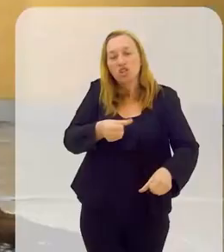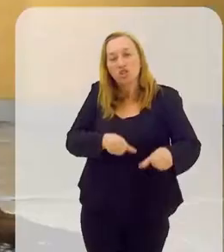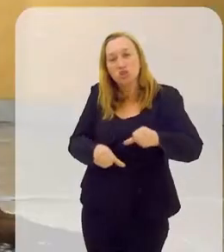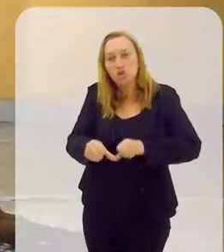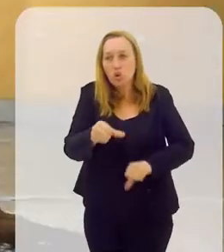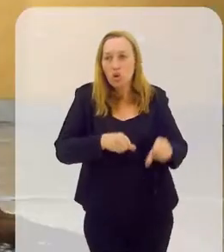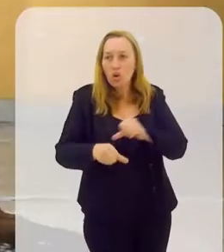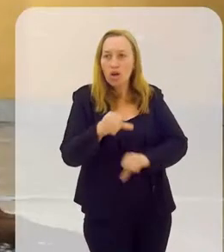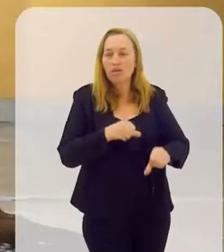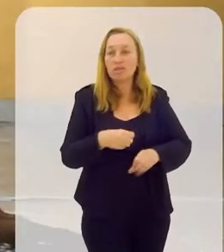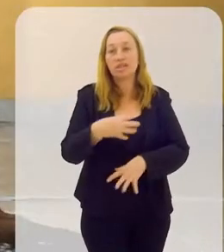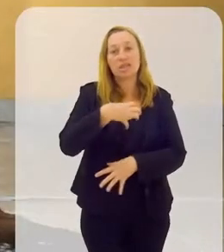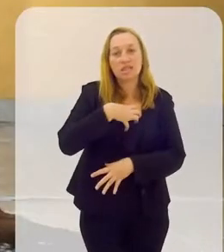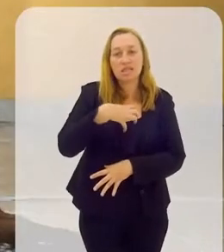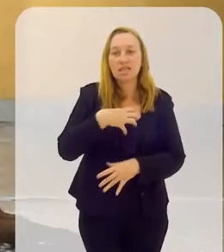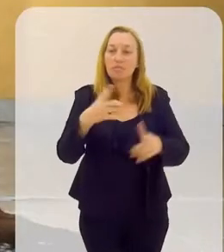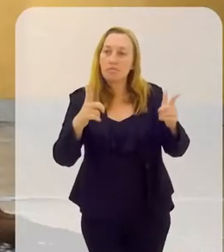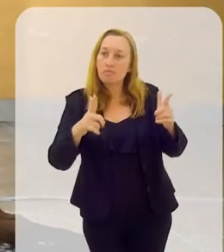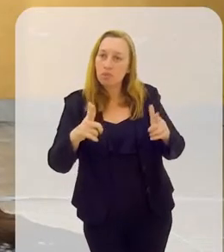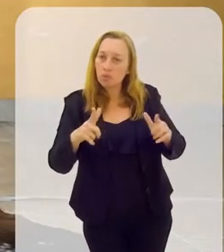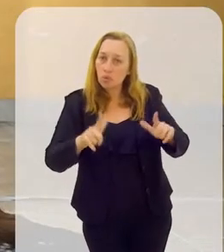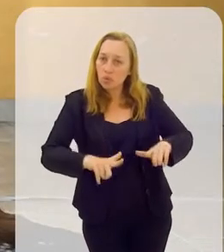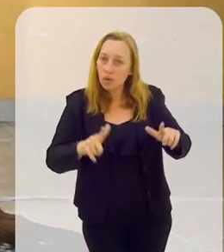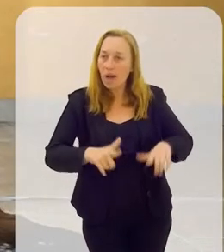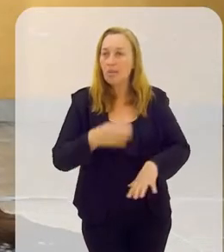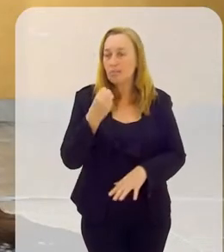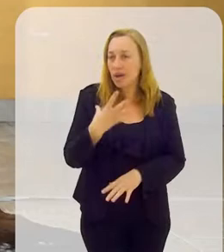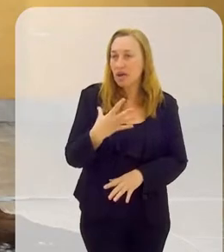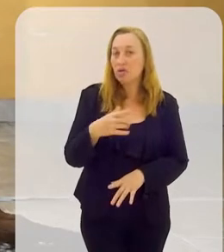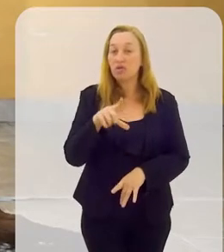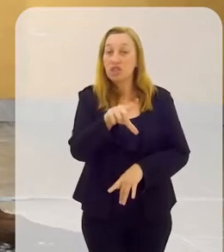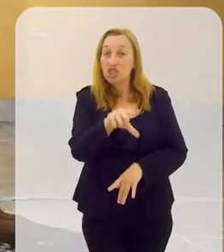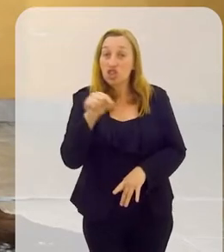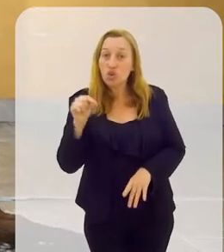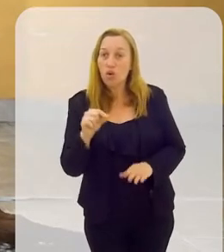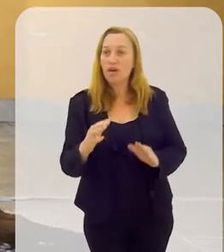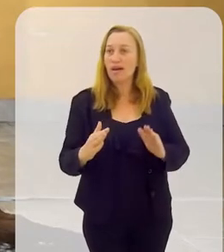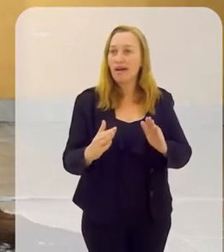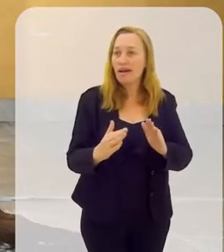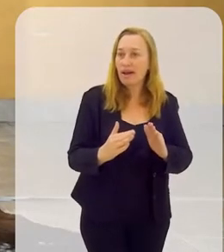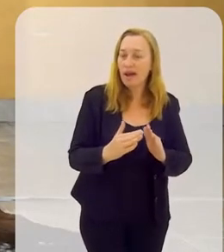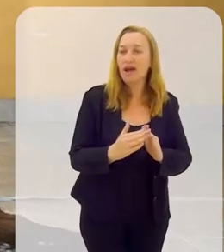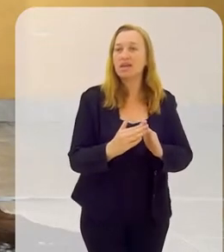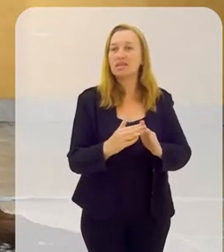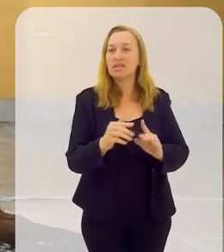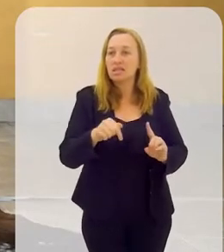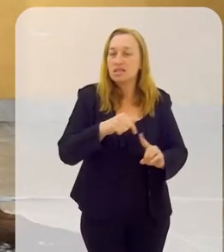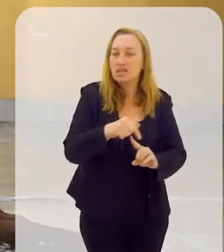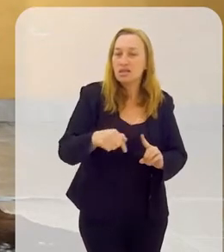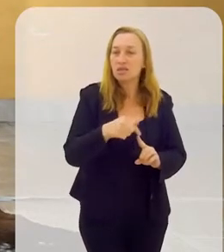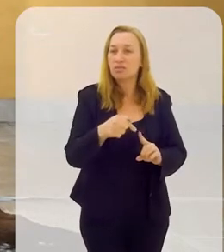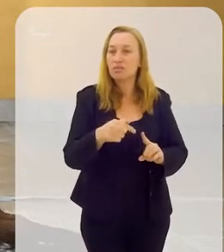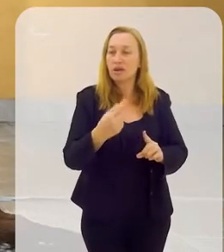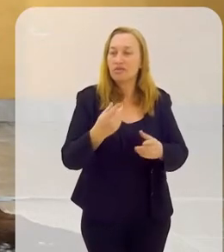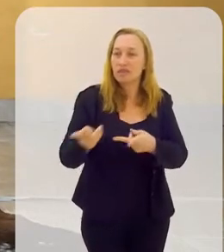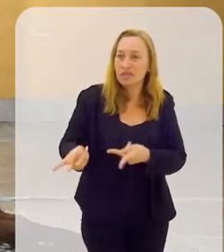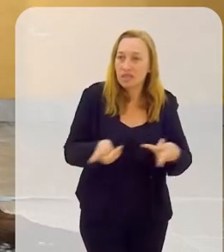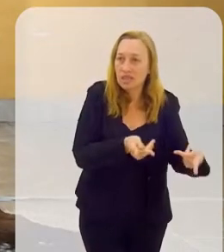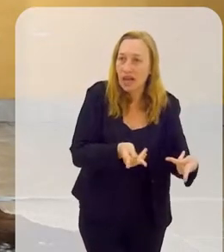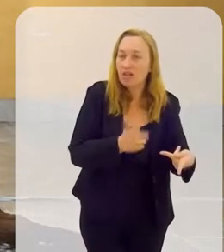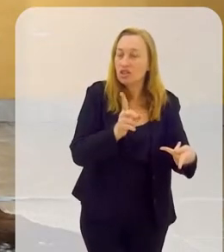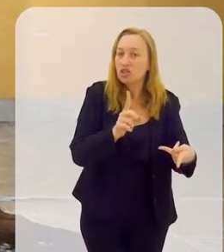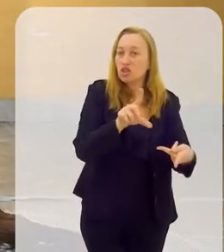É uma troca, então você tem que se sentir bem ali, que quando você escolheu, escolhe uma casa de santo para você ficar, frequentar,